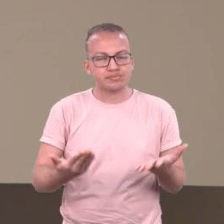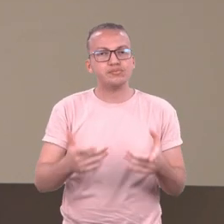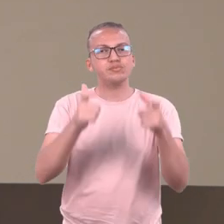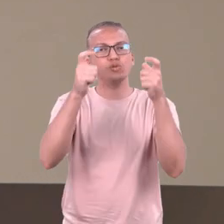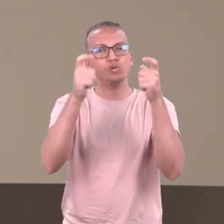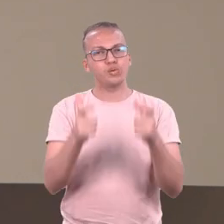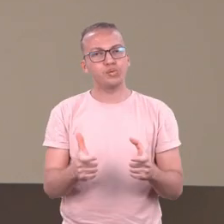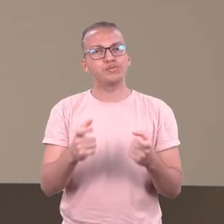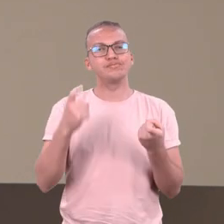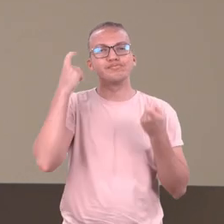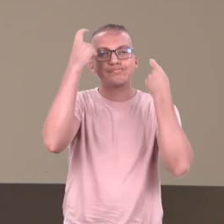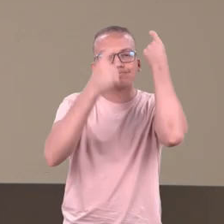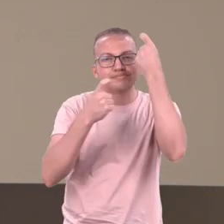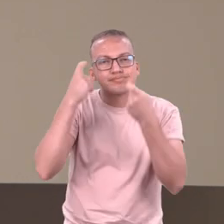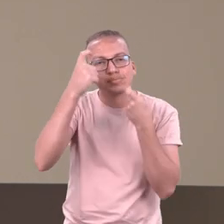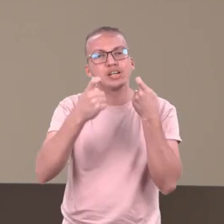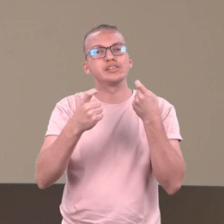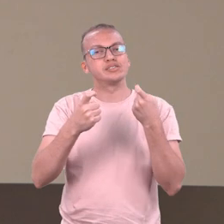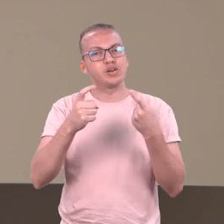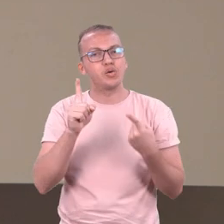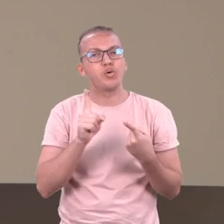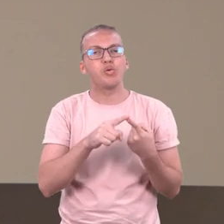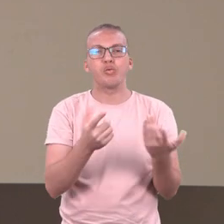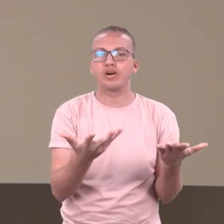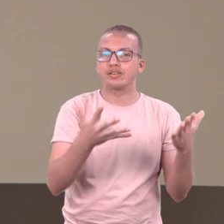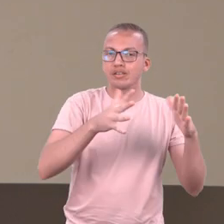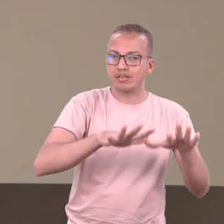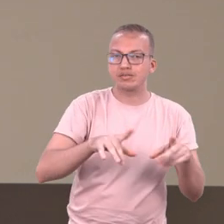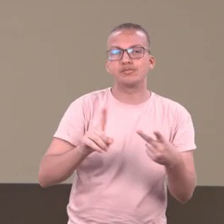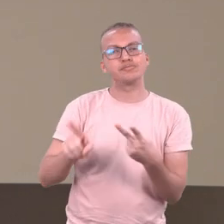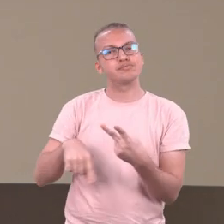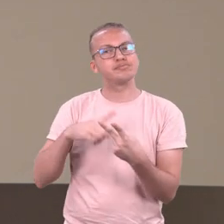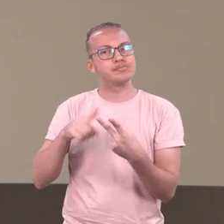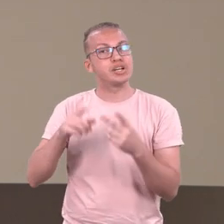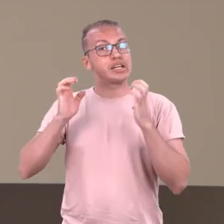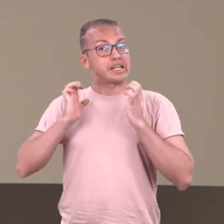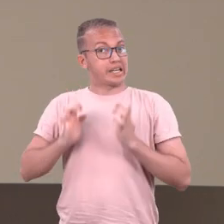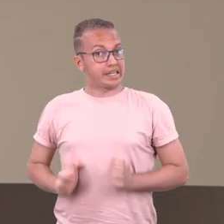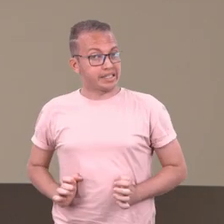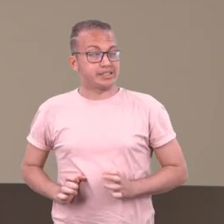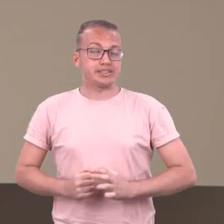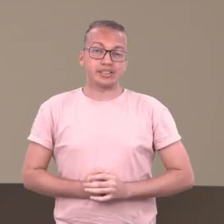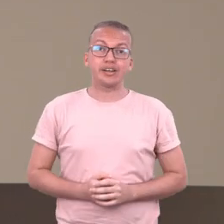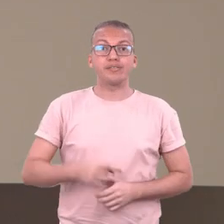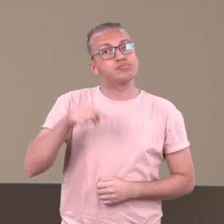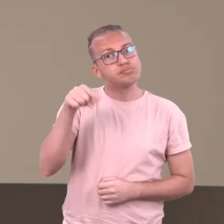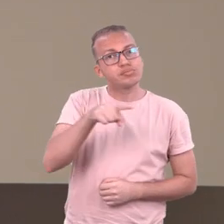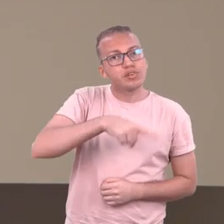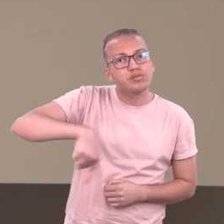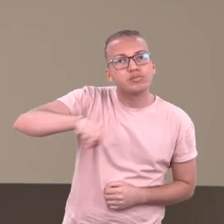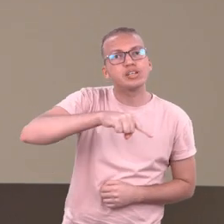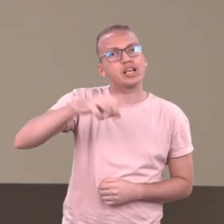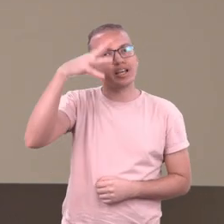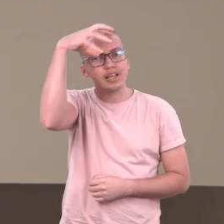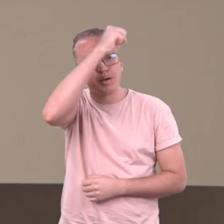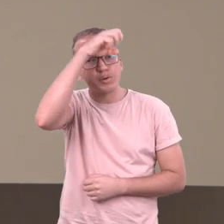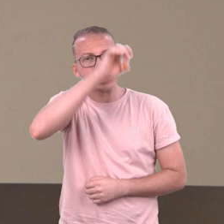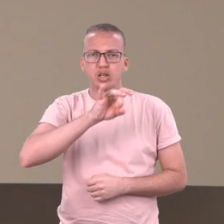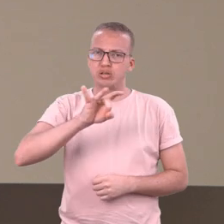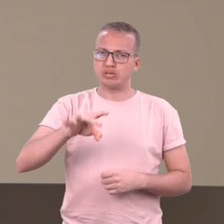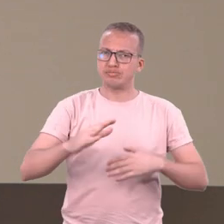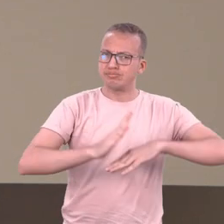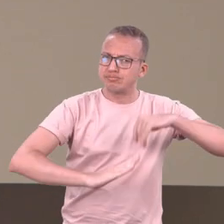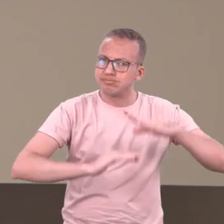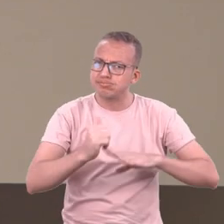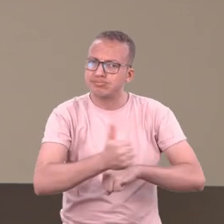Uma casa que se preocupa com a inclusão, com a ética. Que aqui vocês aprendam não só a